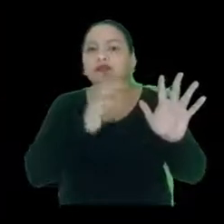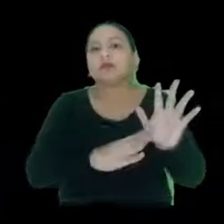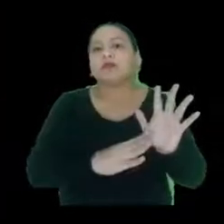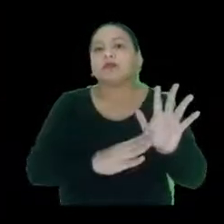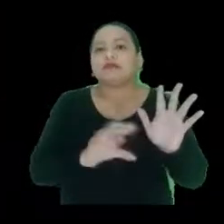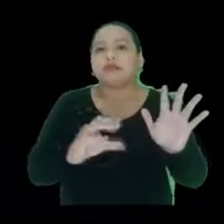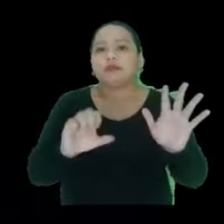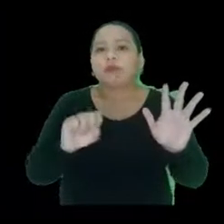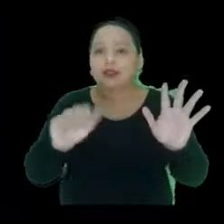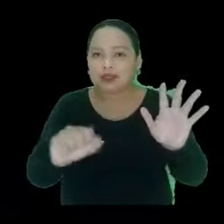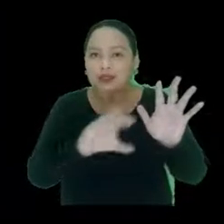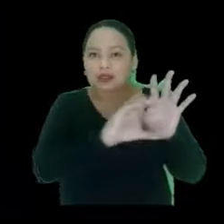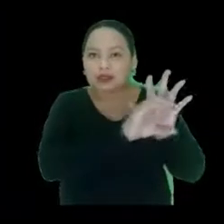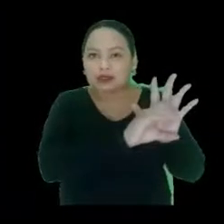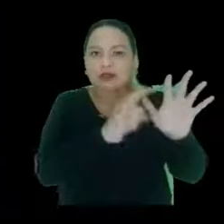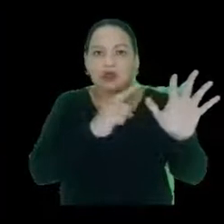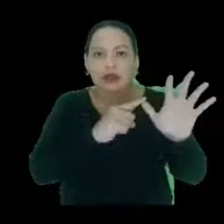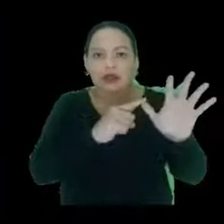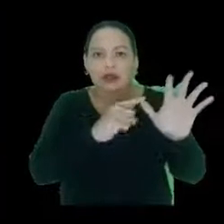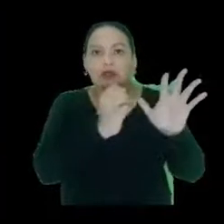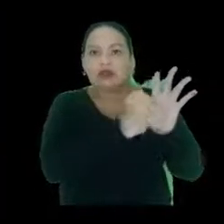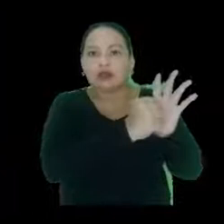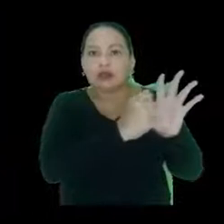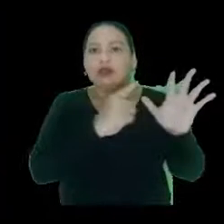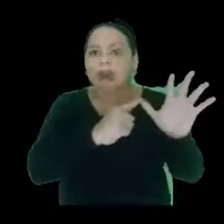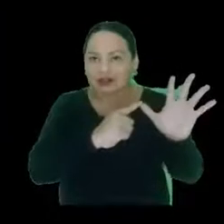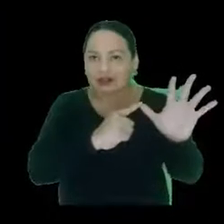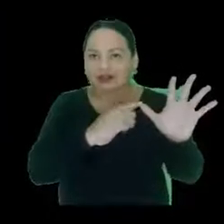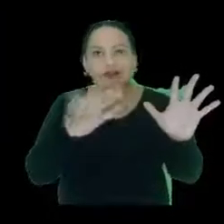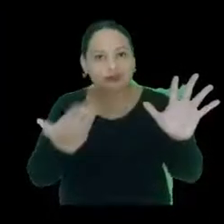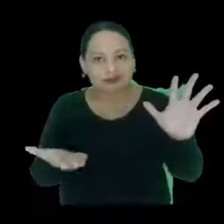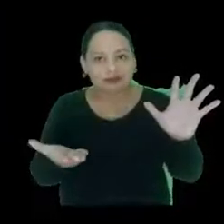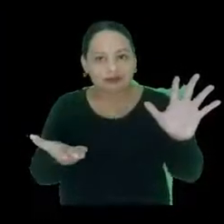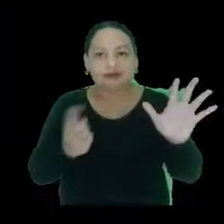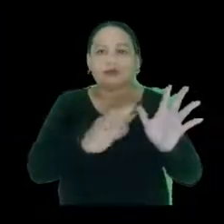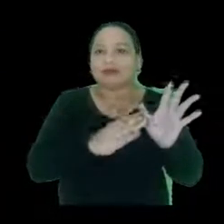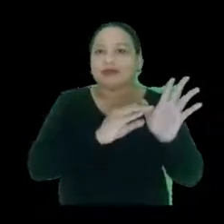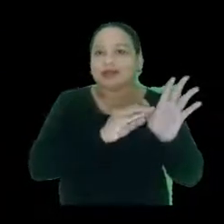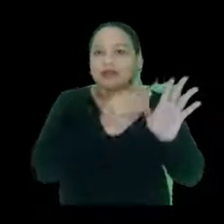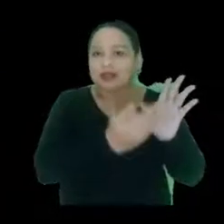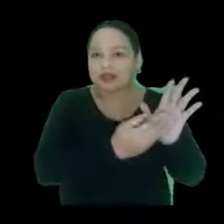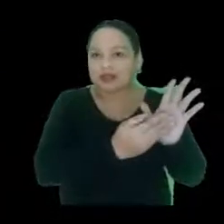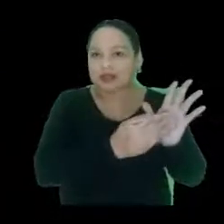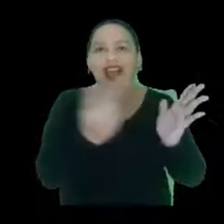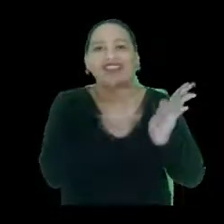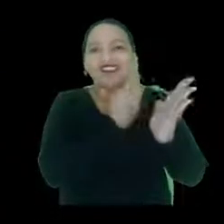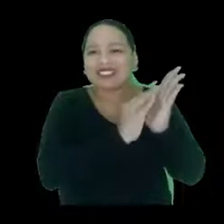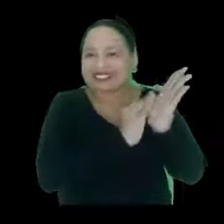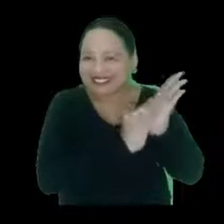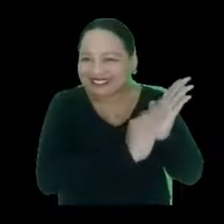por exemplo, o casa, né? C, A, S, A. Espaço.